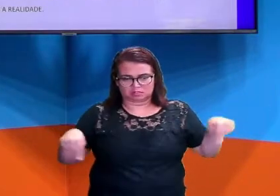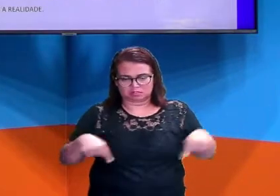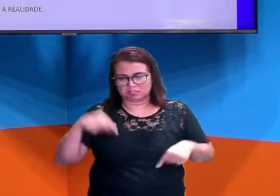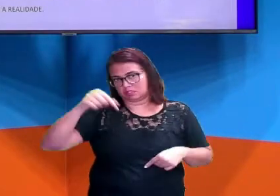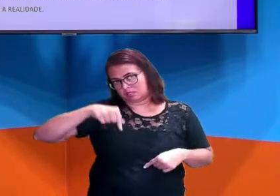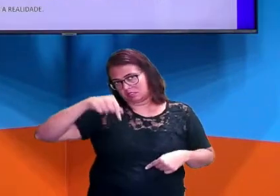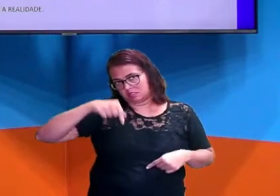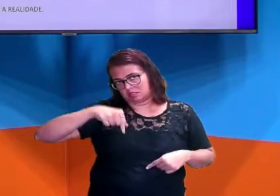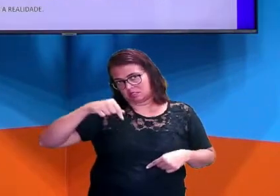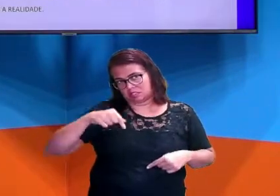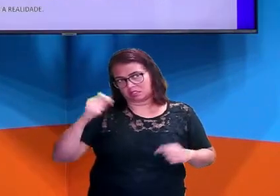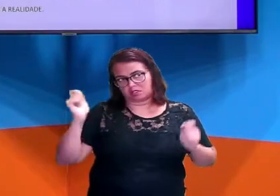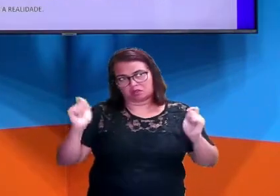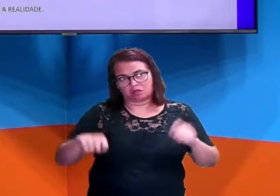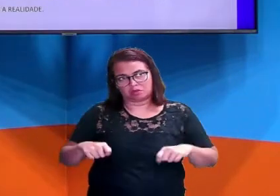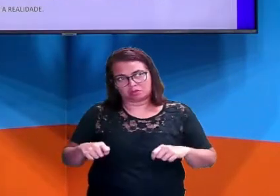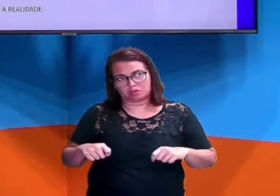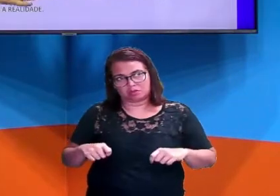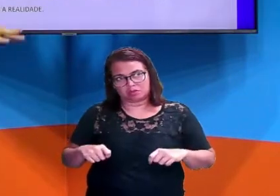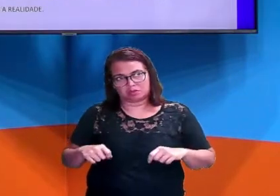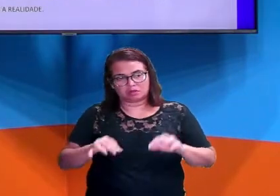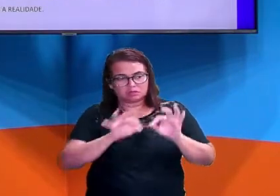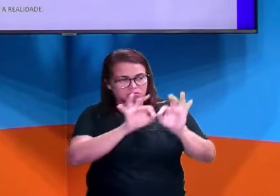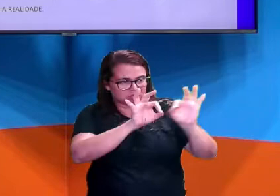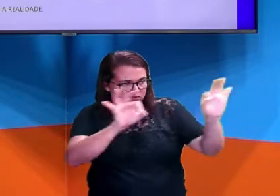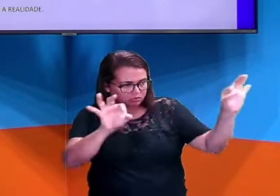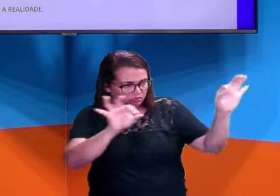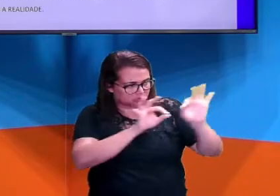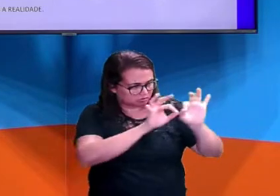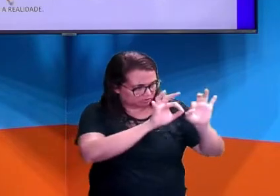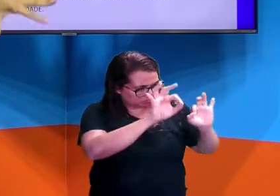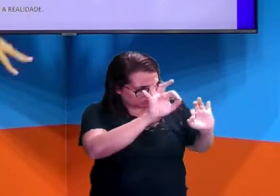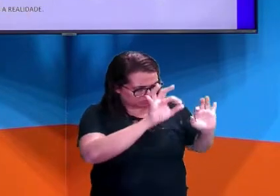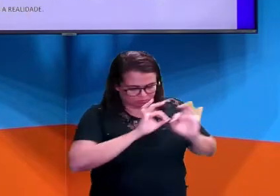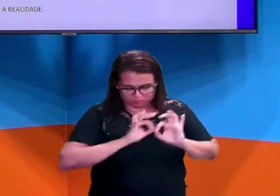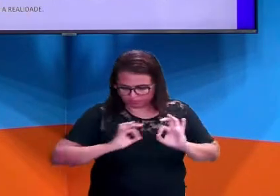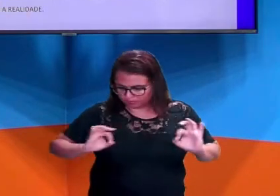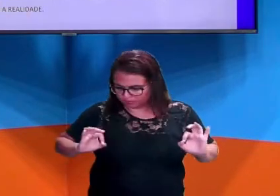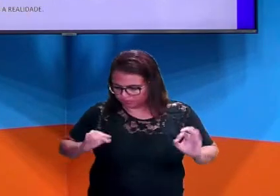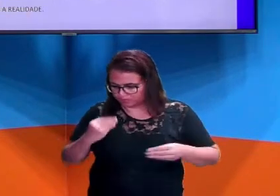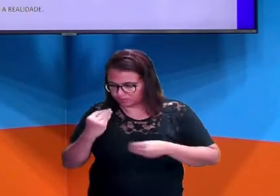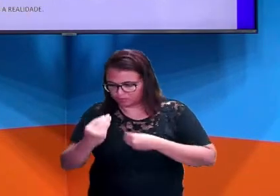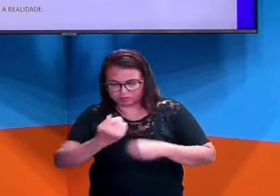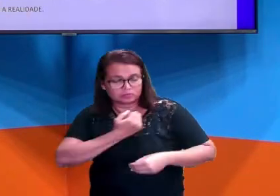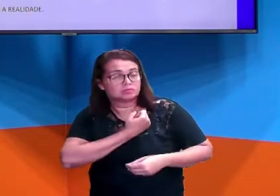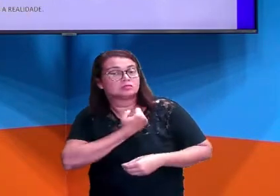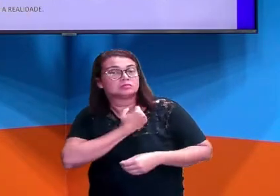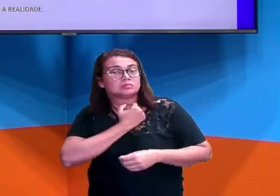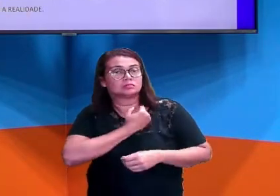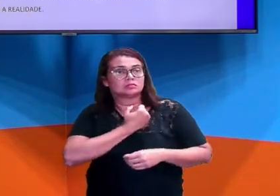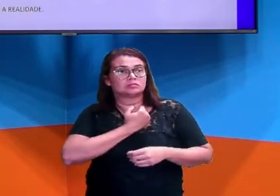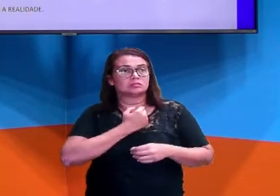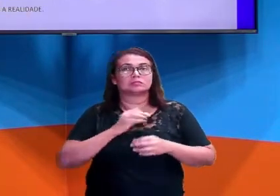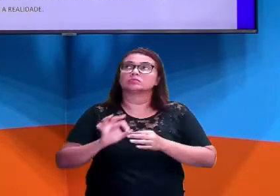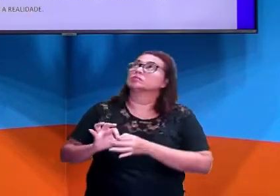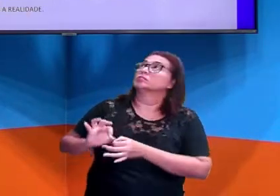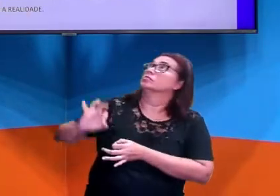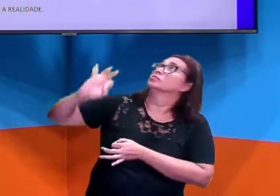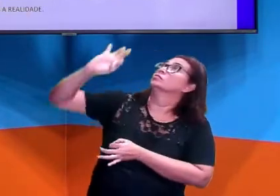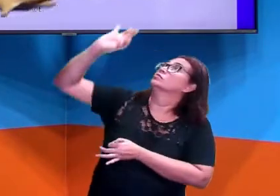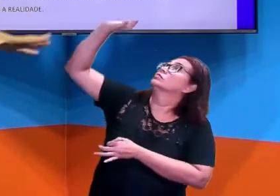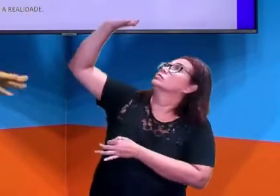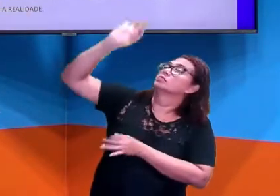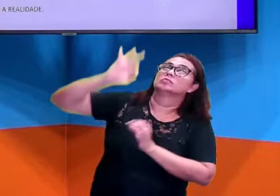eu posso trazer todas as dimensões daqui. As medidas da área do estúdio, as